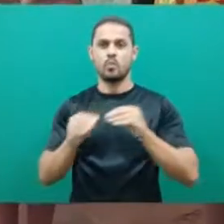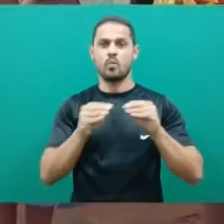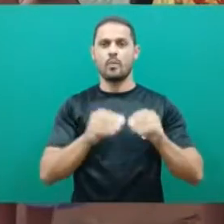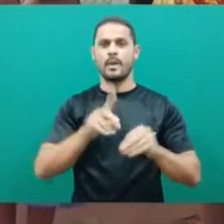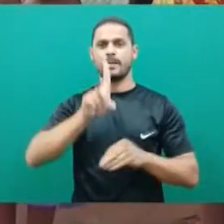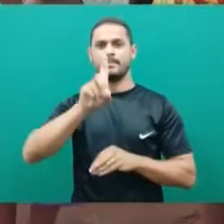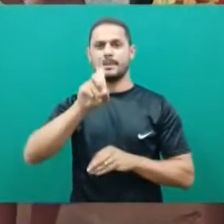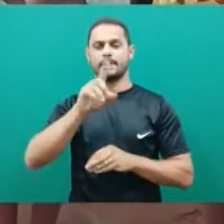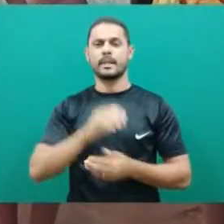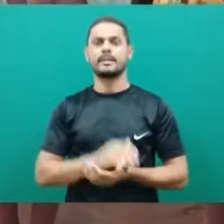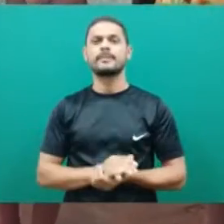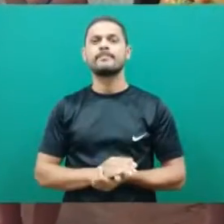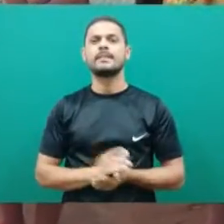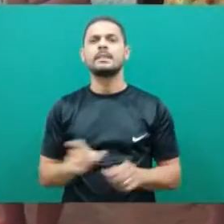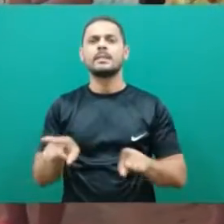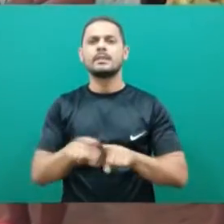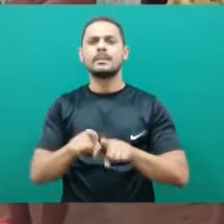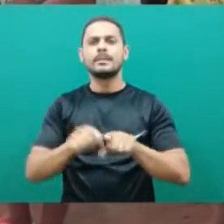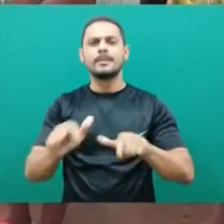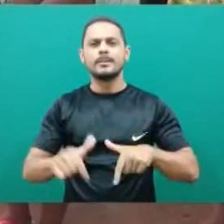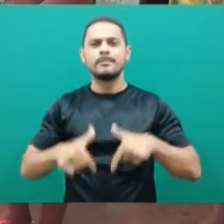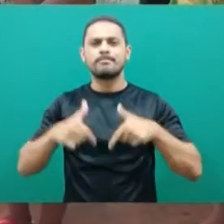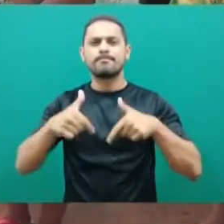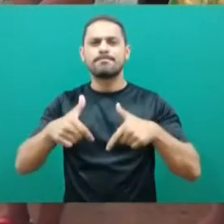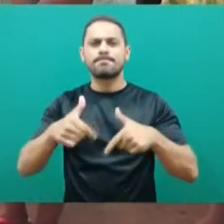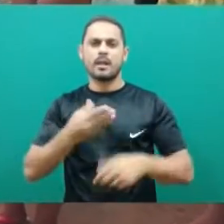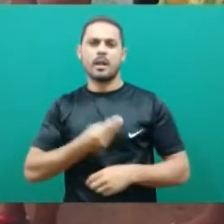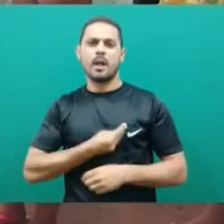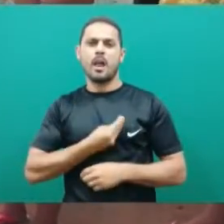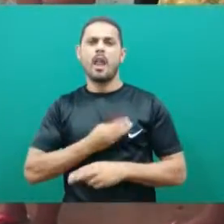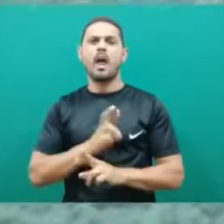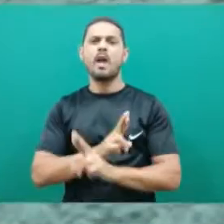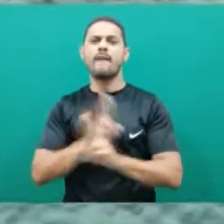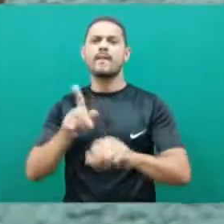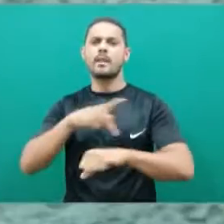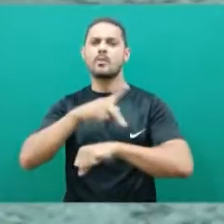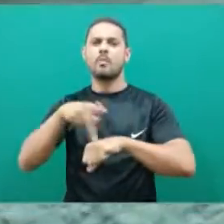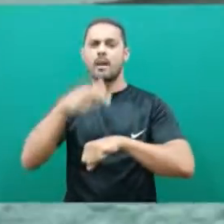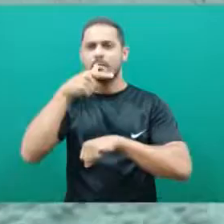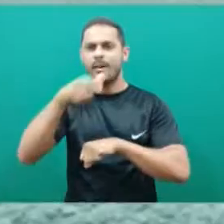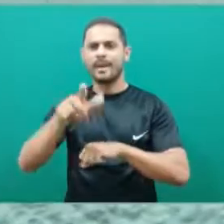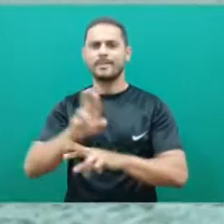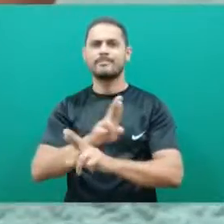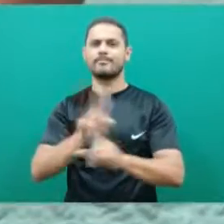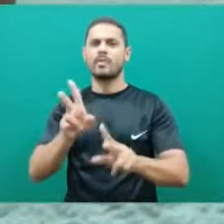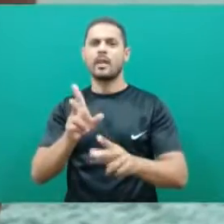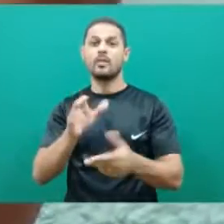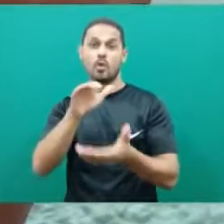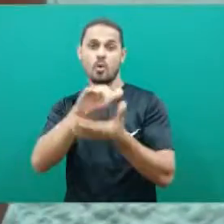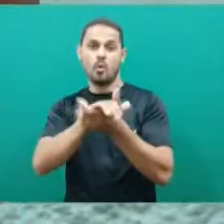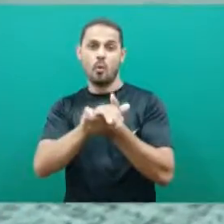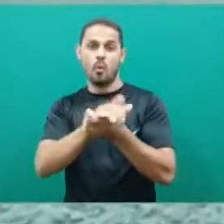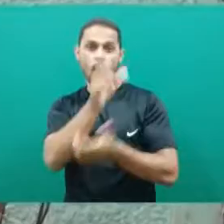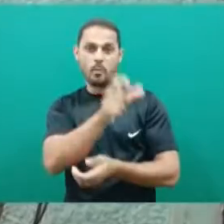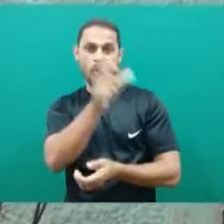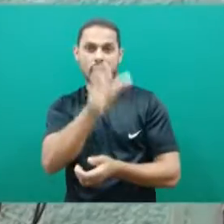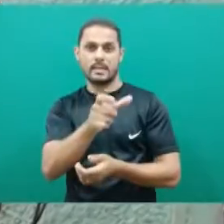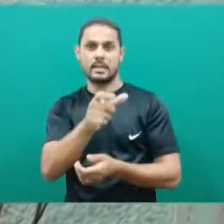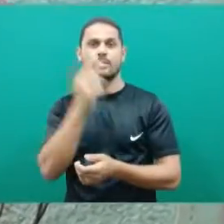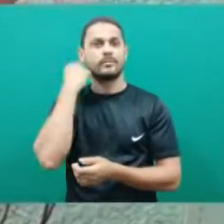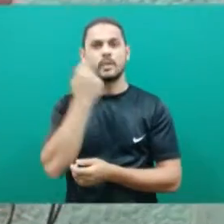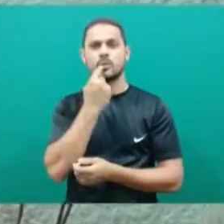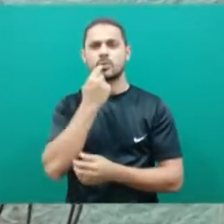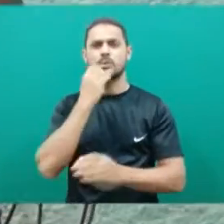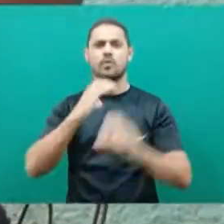Mas não para por aí. Além de ter que enfrentar uma realidade diferente, país com outra língua, ambos são surdos, se